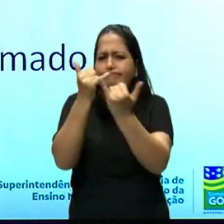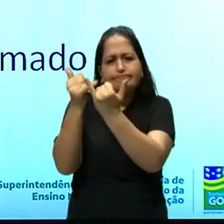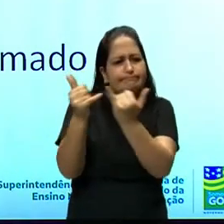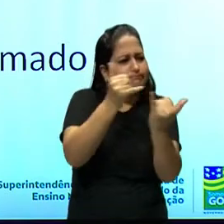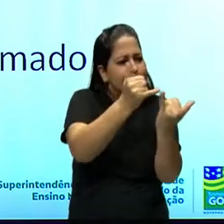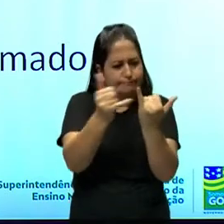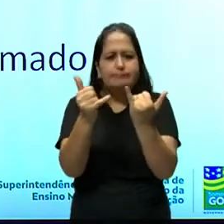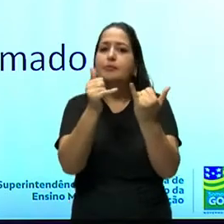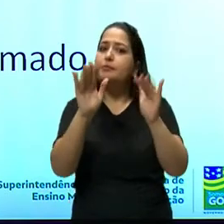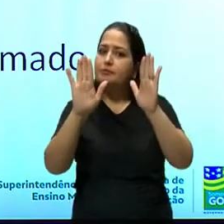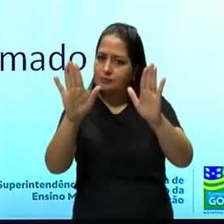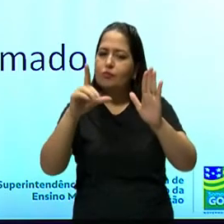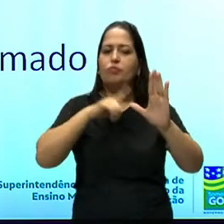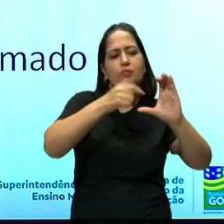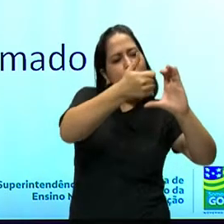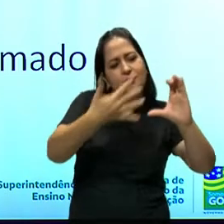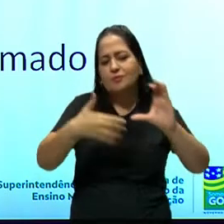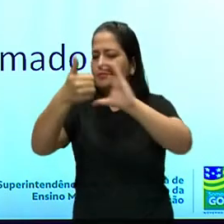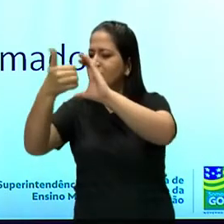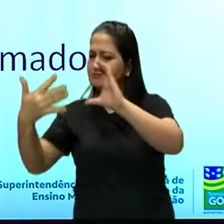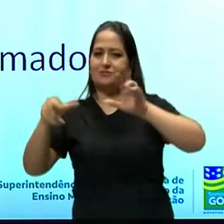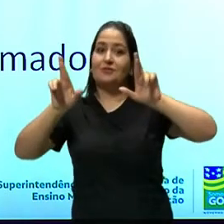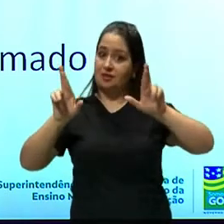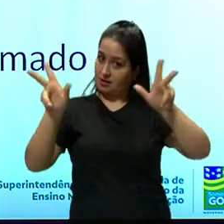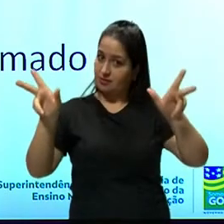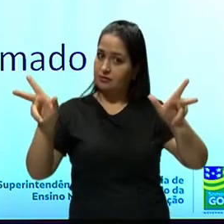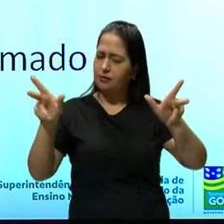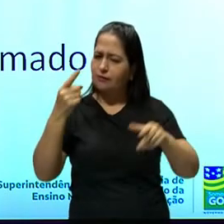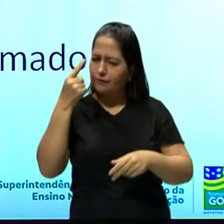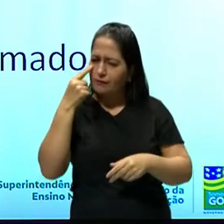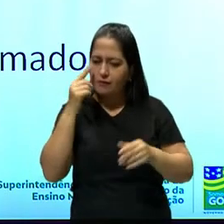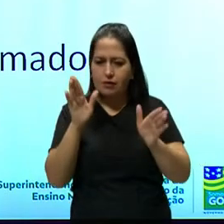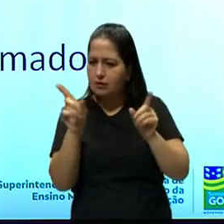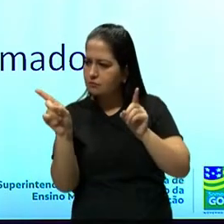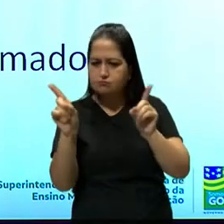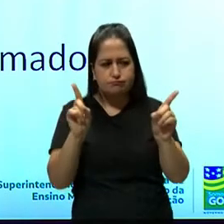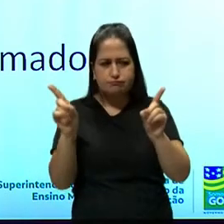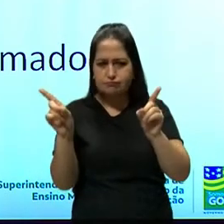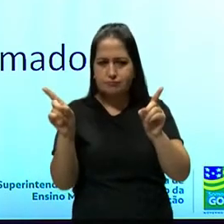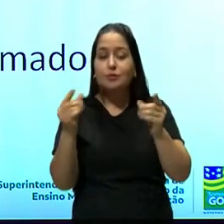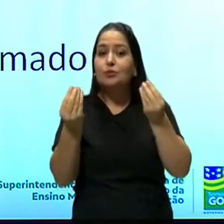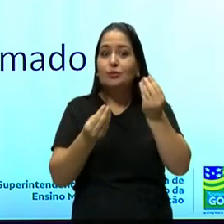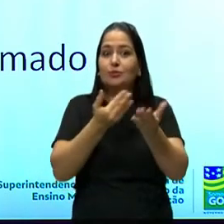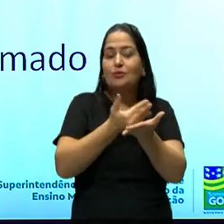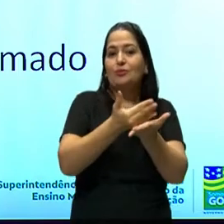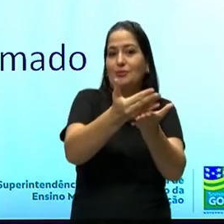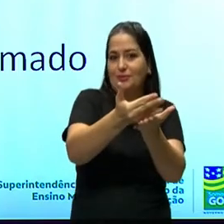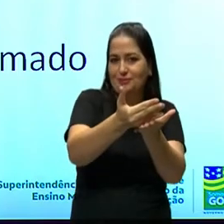próximas, mas cada uma com as suas características. Vamos observar os marcos iniciais.